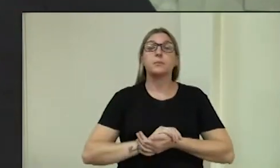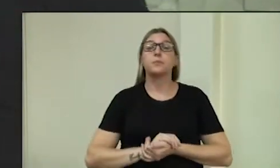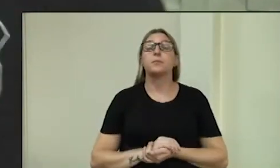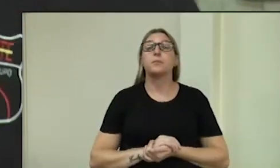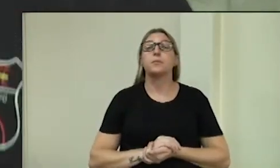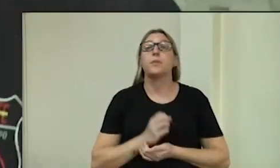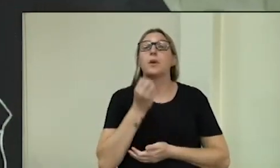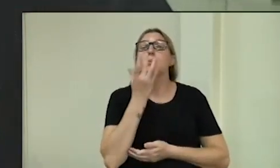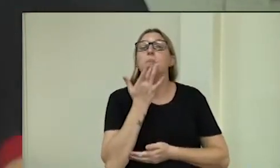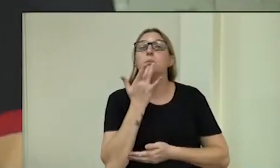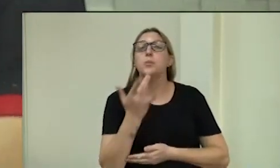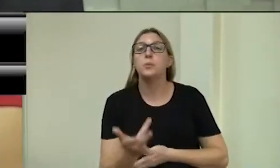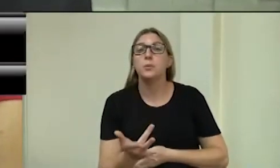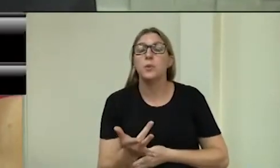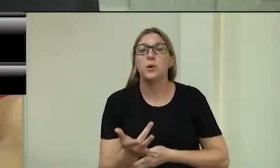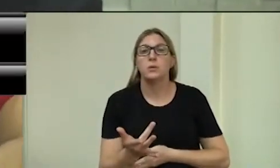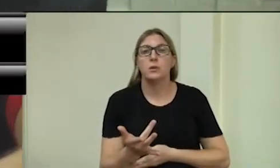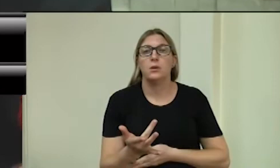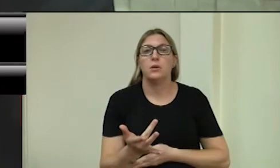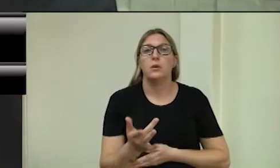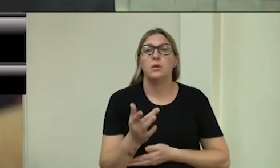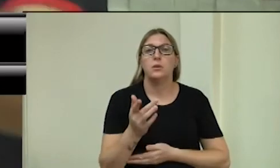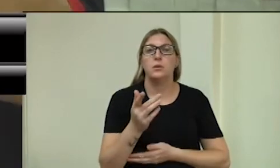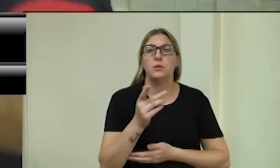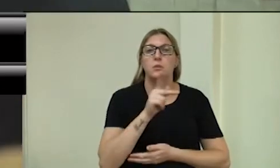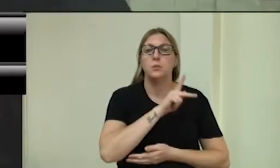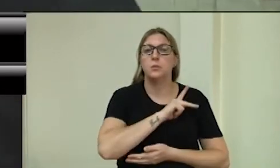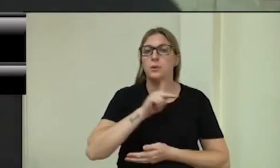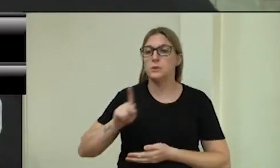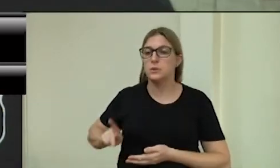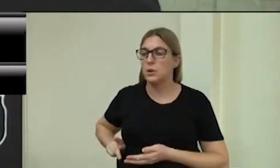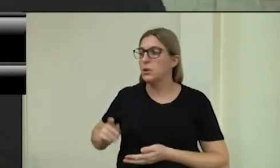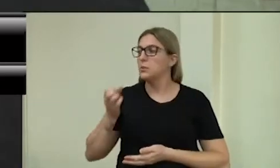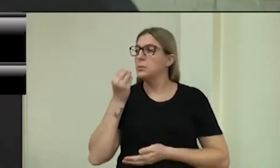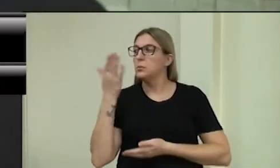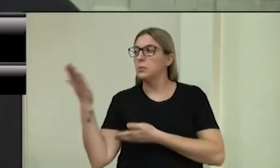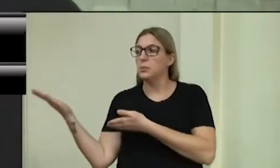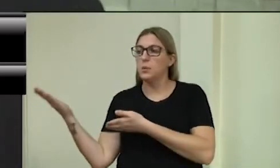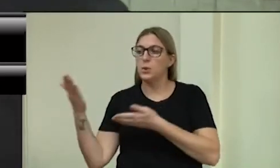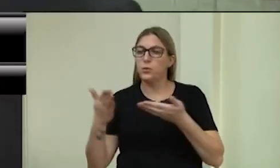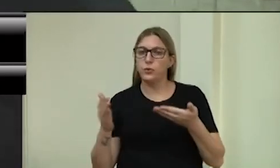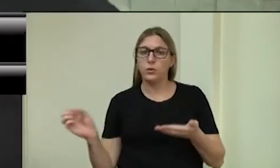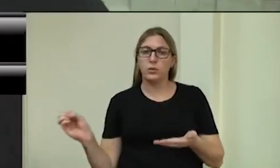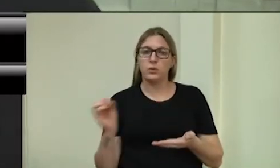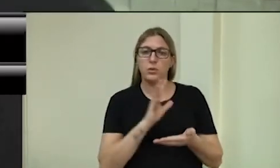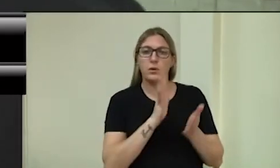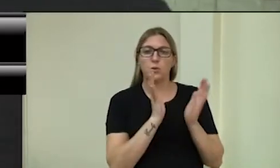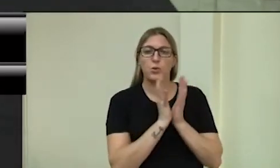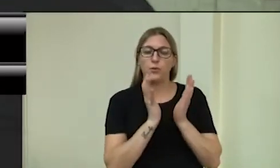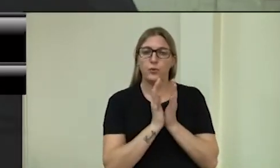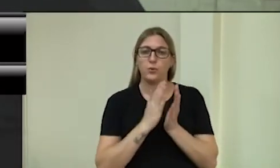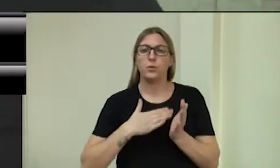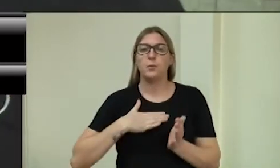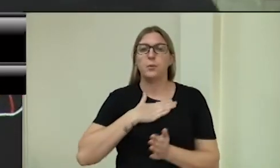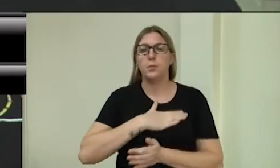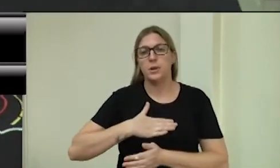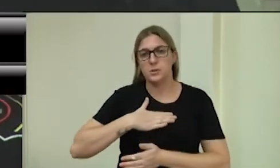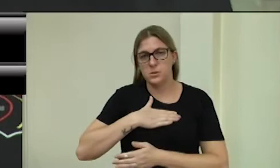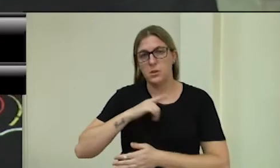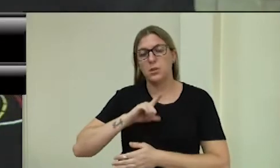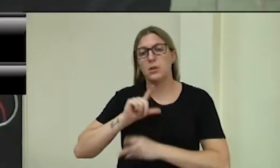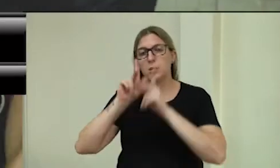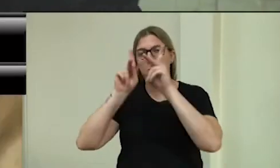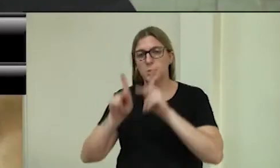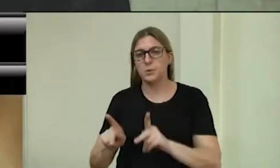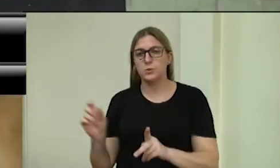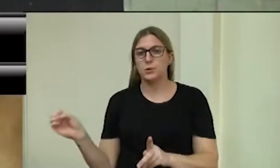Boa tarde, excelência, seja bem-vindo a nossa nova colega, sempre um prazer ter uma pessoa nova no grupo.